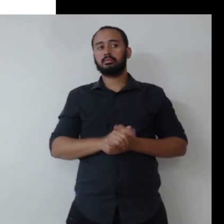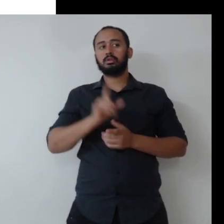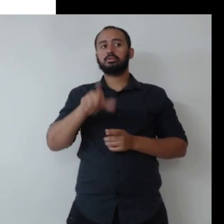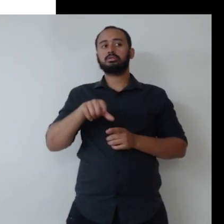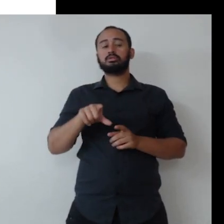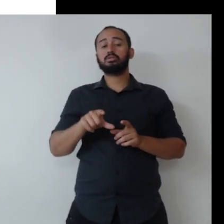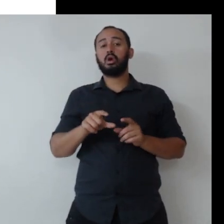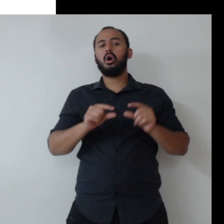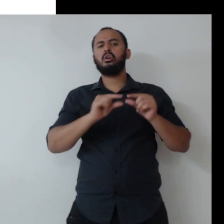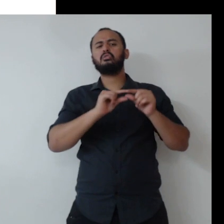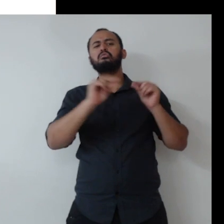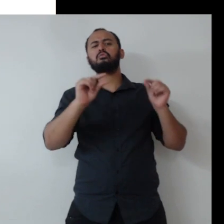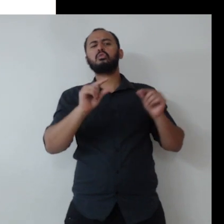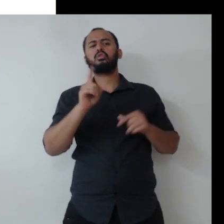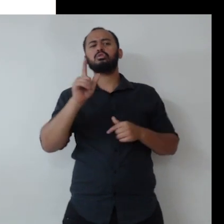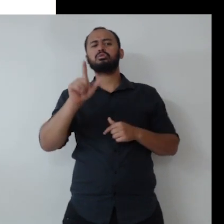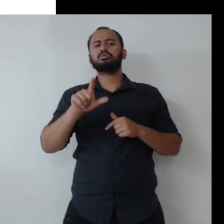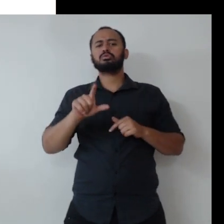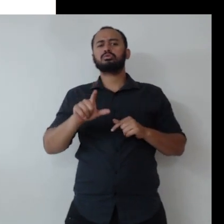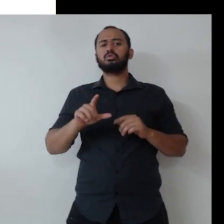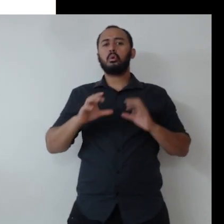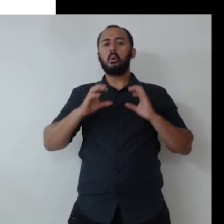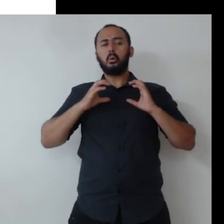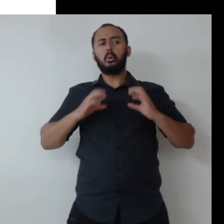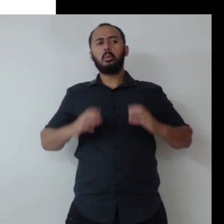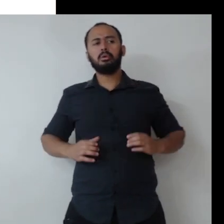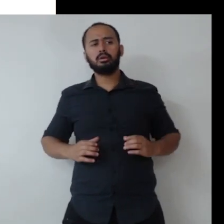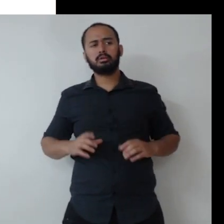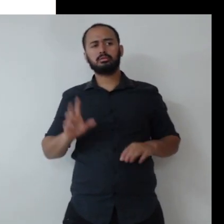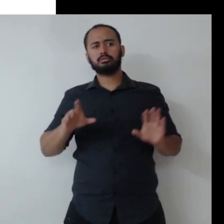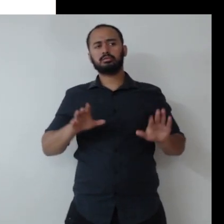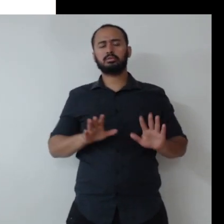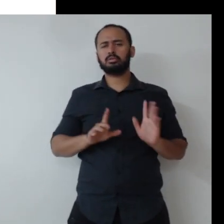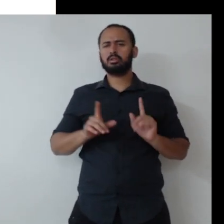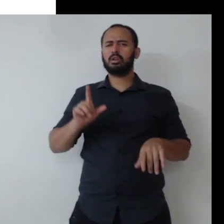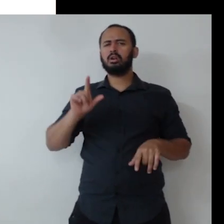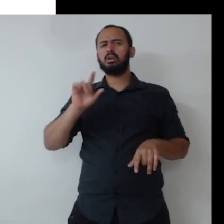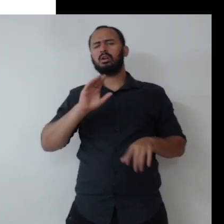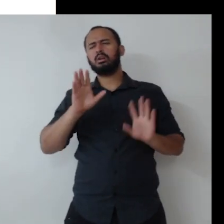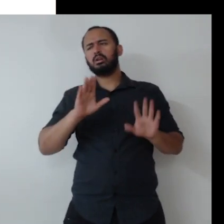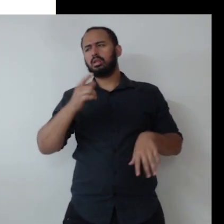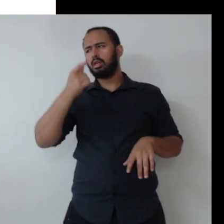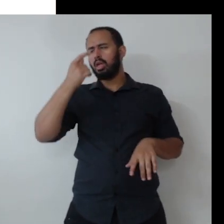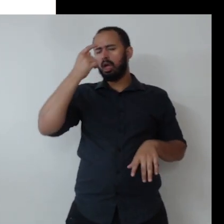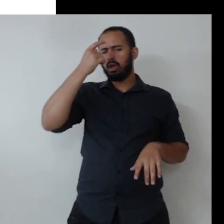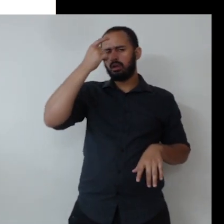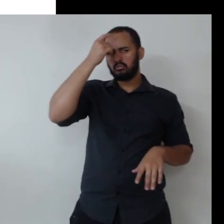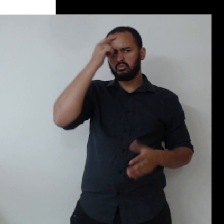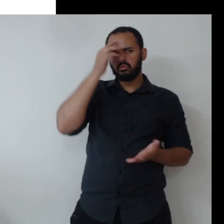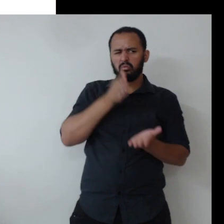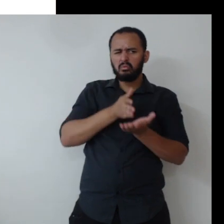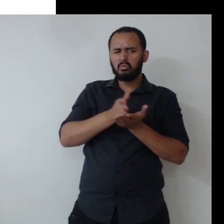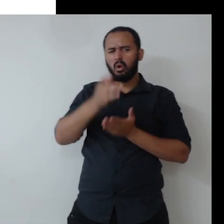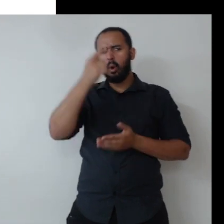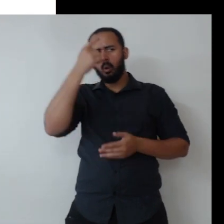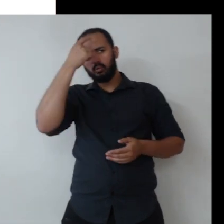comportamentais, vieses e heurísticas, alguns chamam de vieses inconscientes, mas assim,